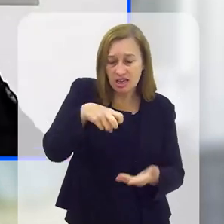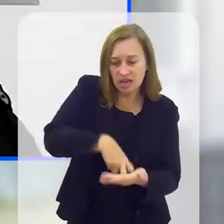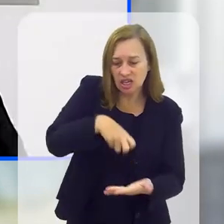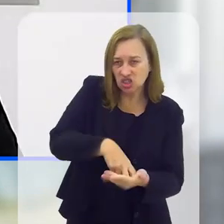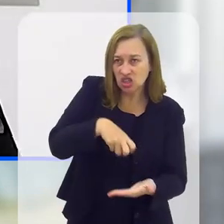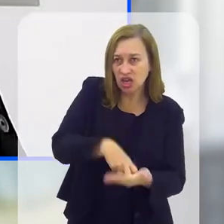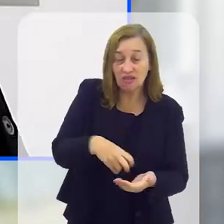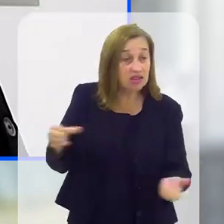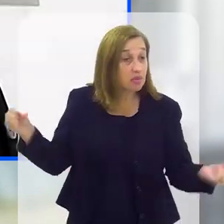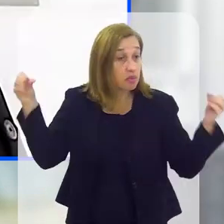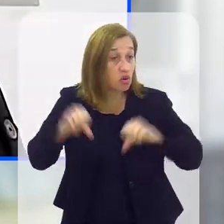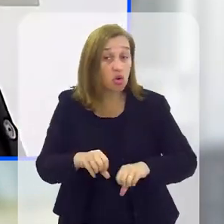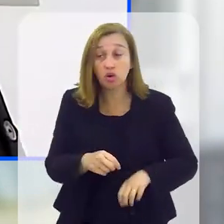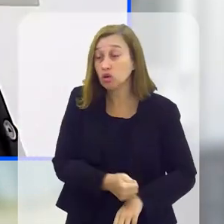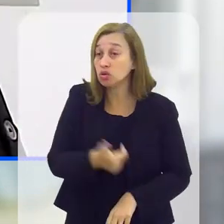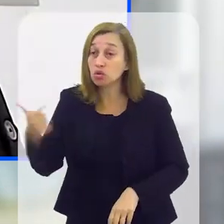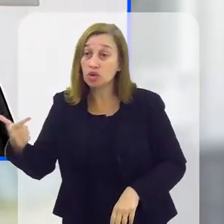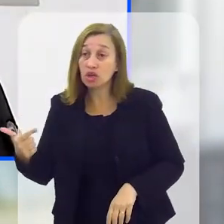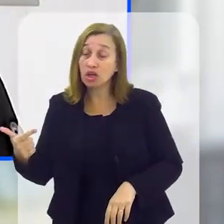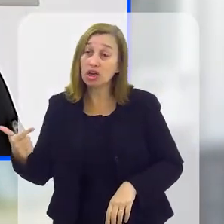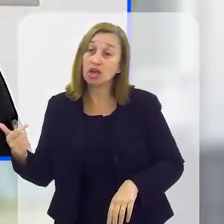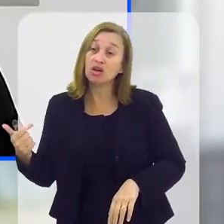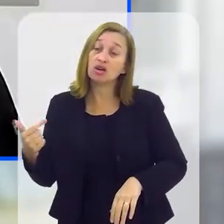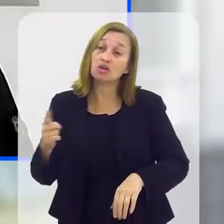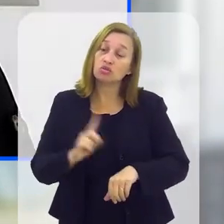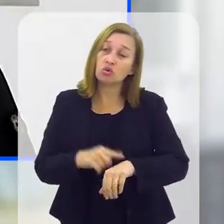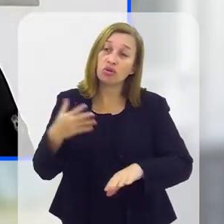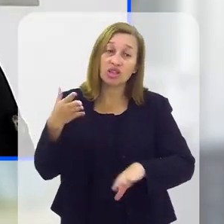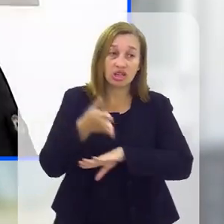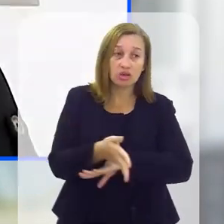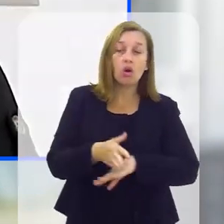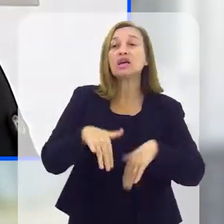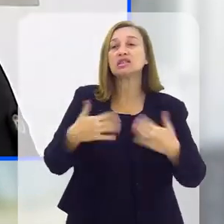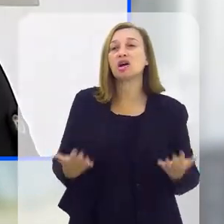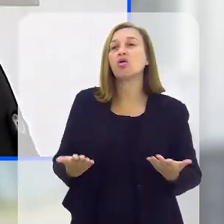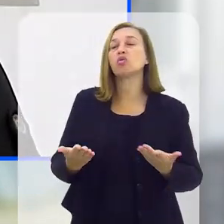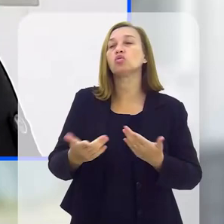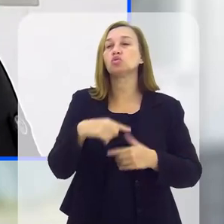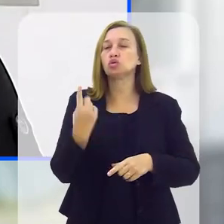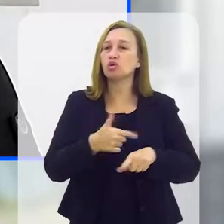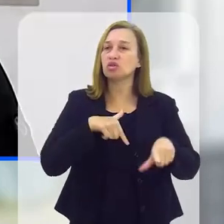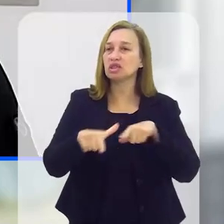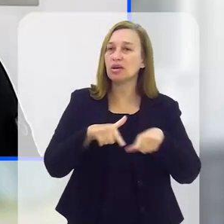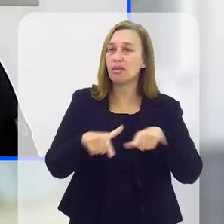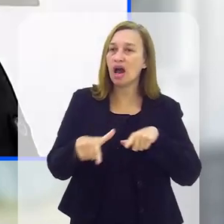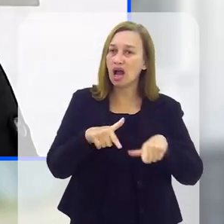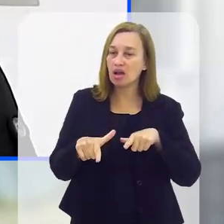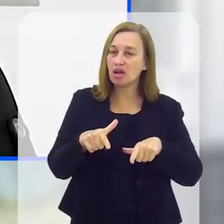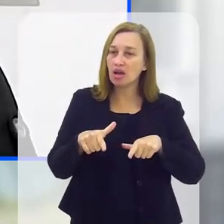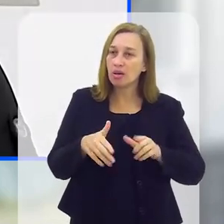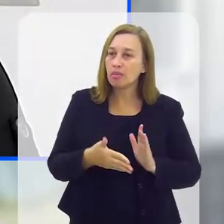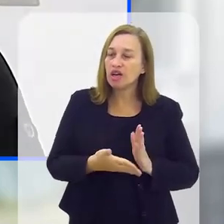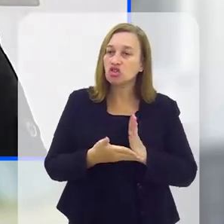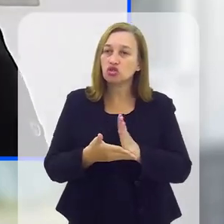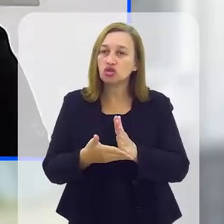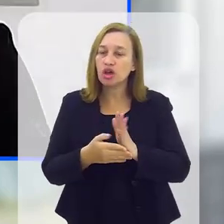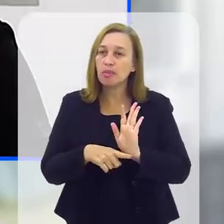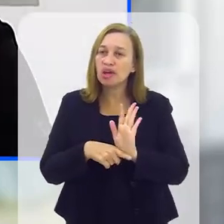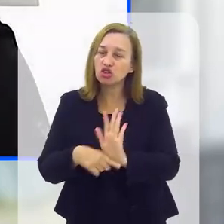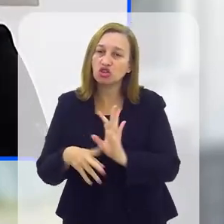ele vai sair bem pior do que entrou. O nosso trabalho é exatamente na contramão disso.